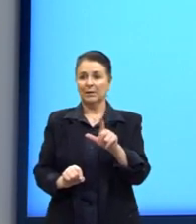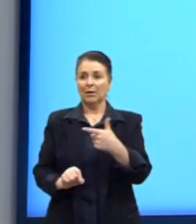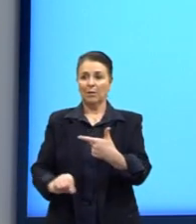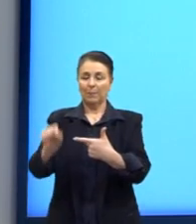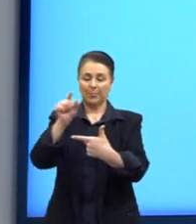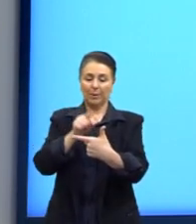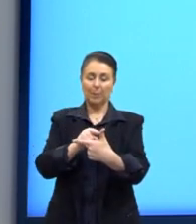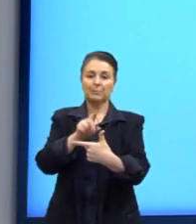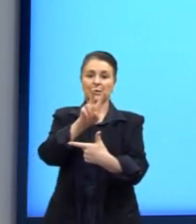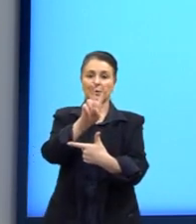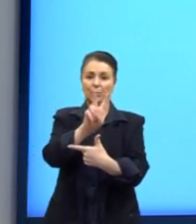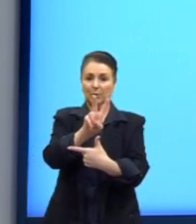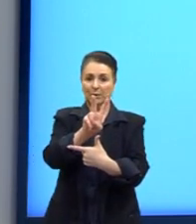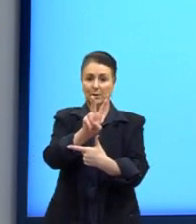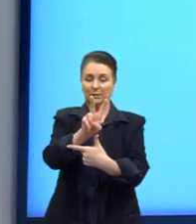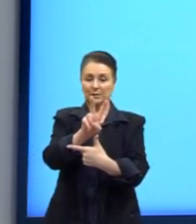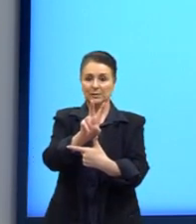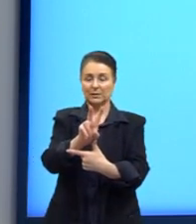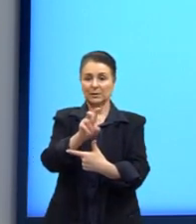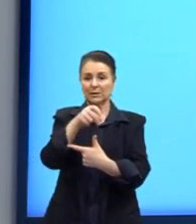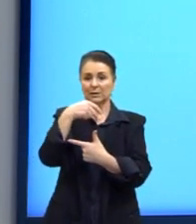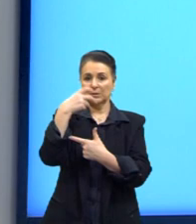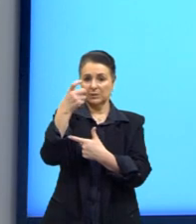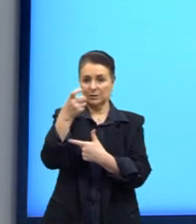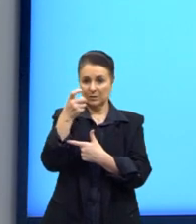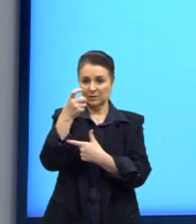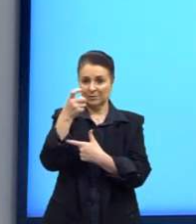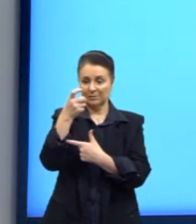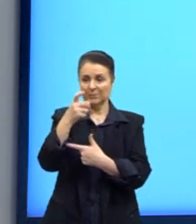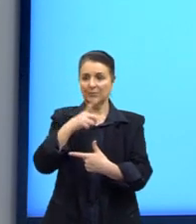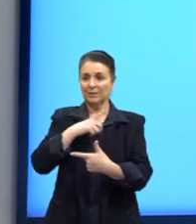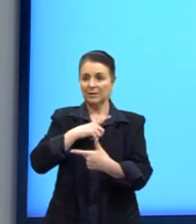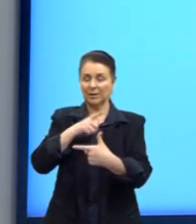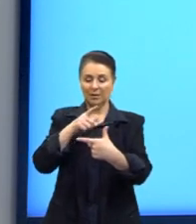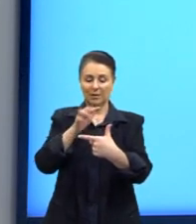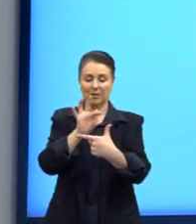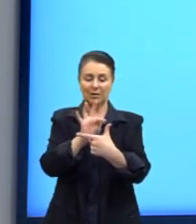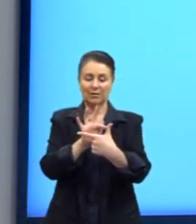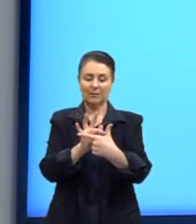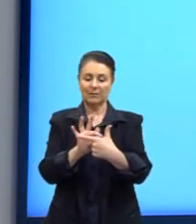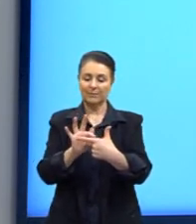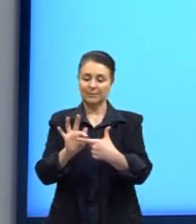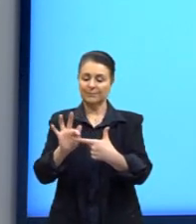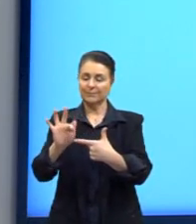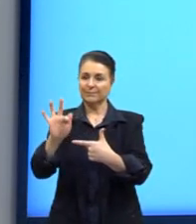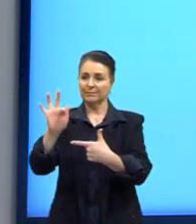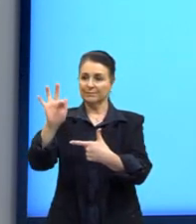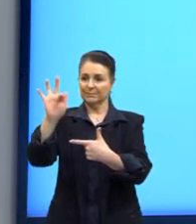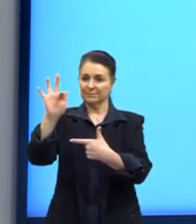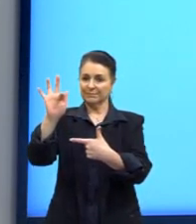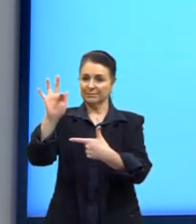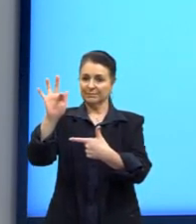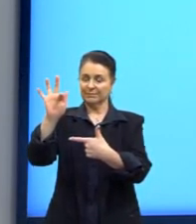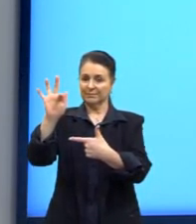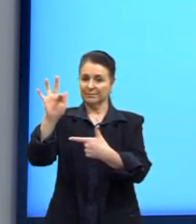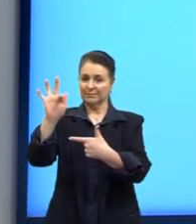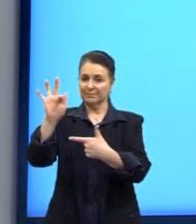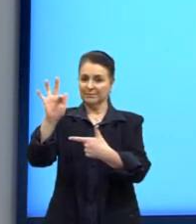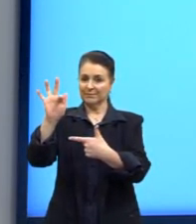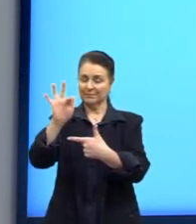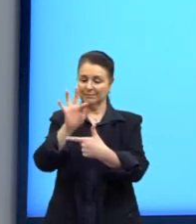elevado a x, a nossa função exponencial, nós temos essa curva também, né? É uma função